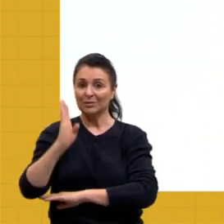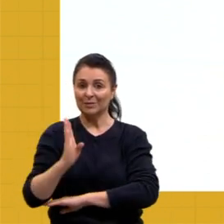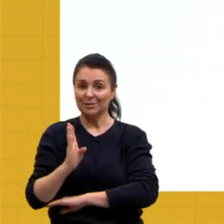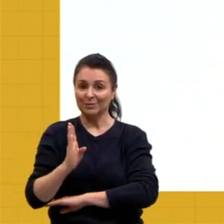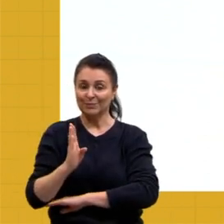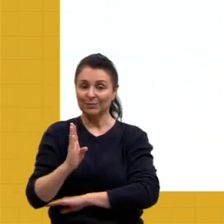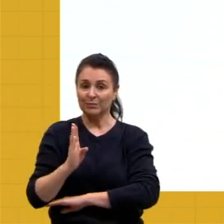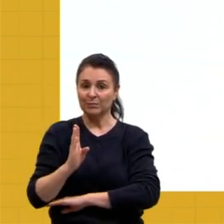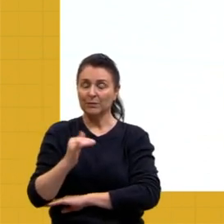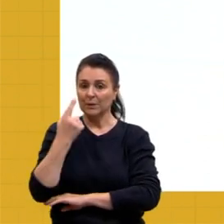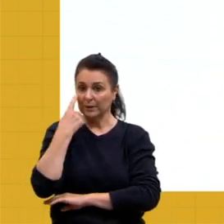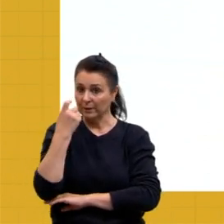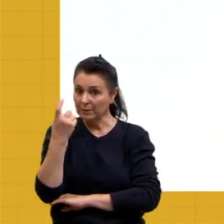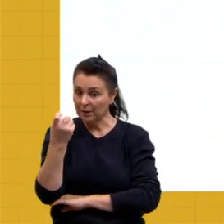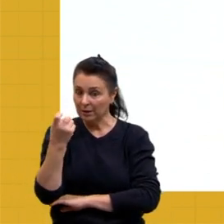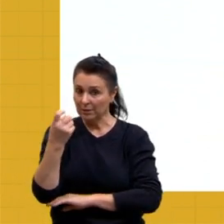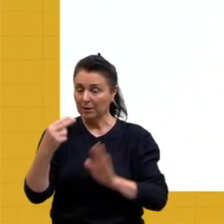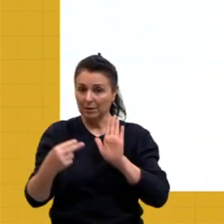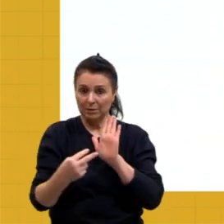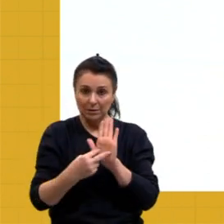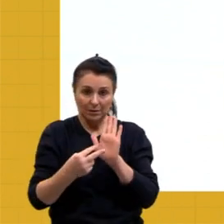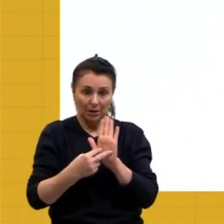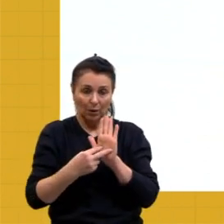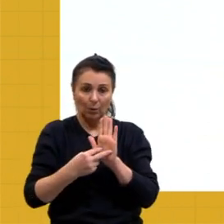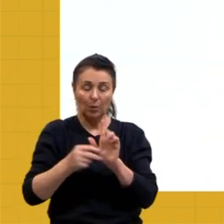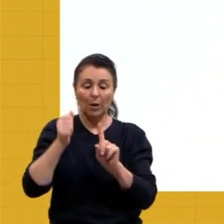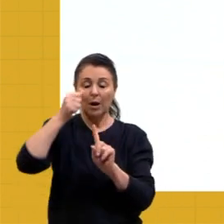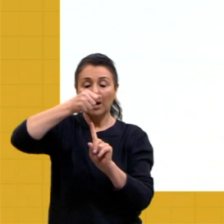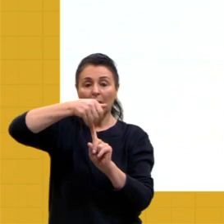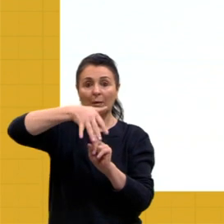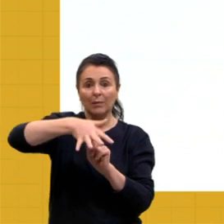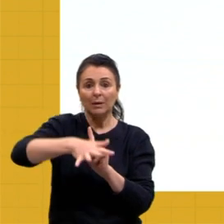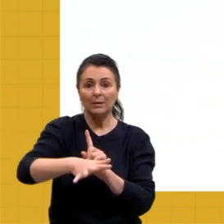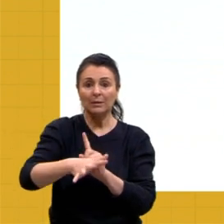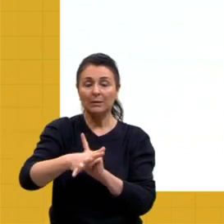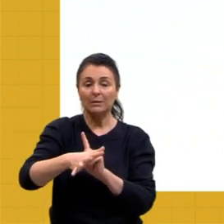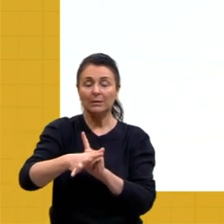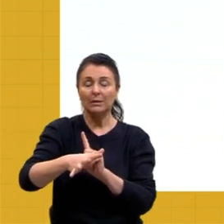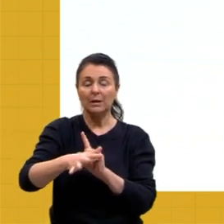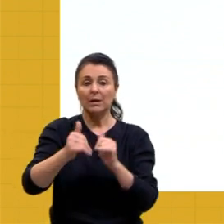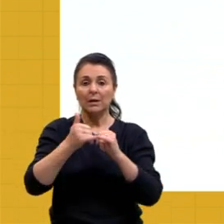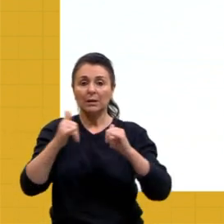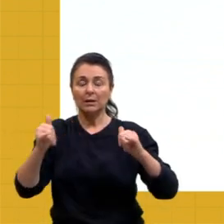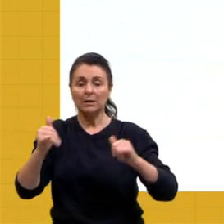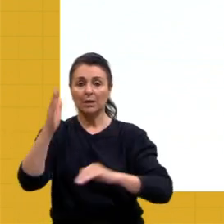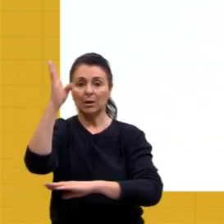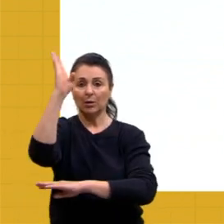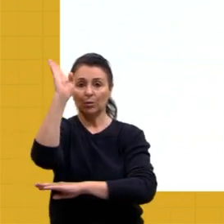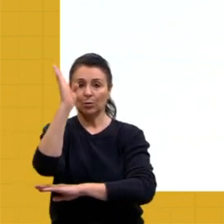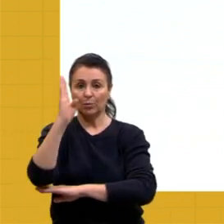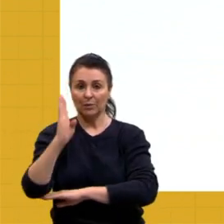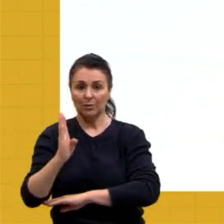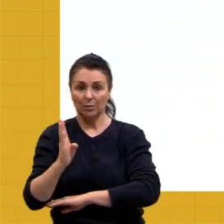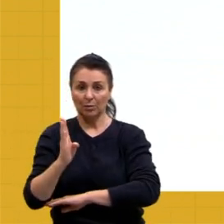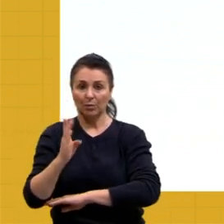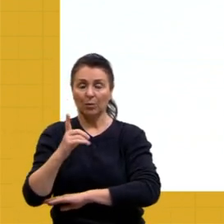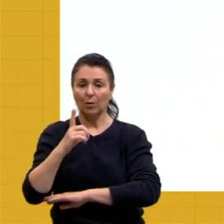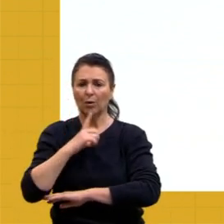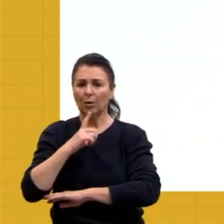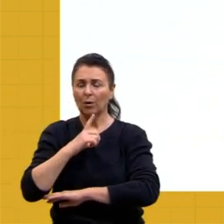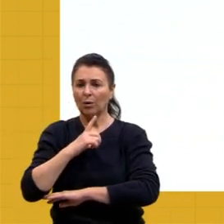matriz brasileira, é uma das matrizes energéticas com maior questão de